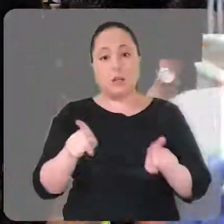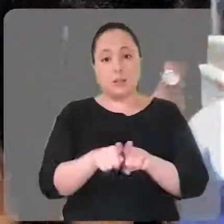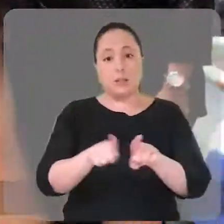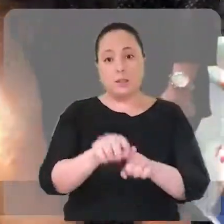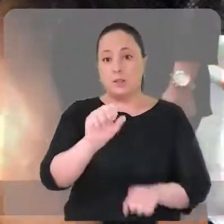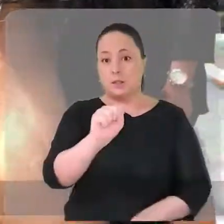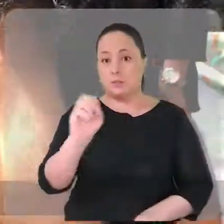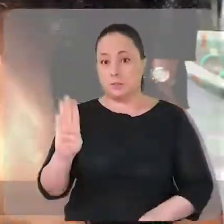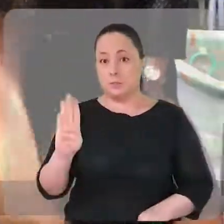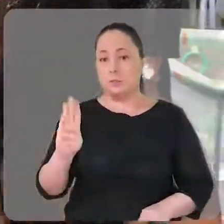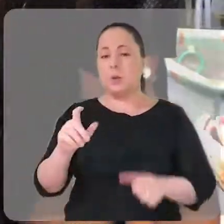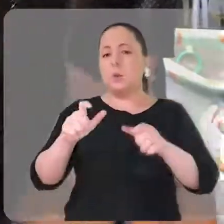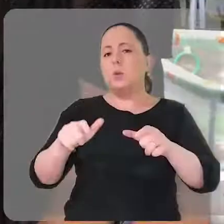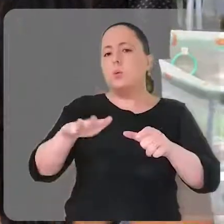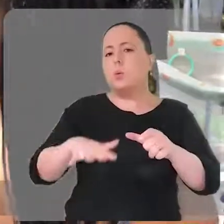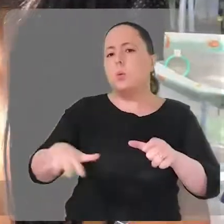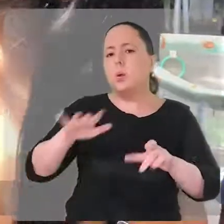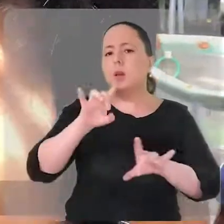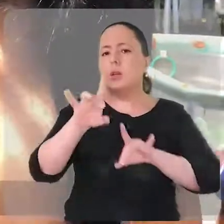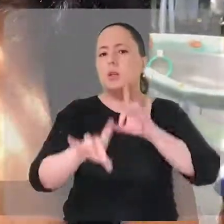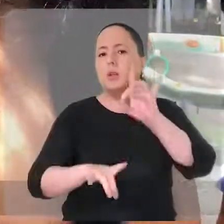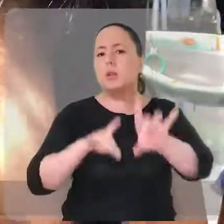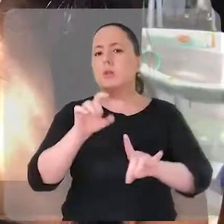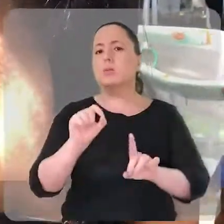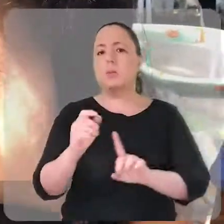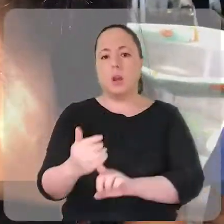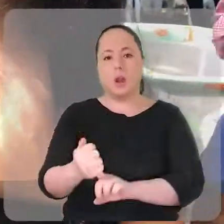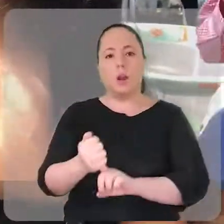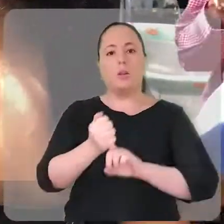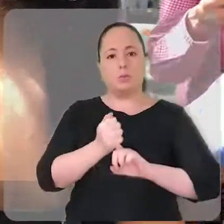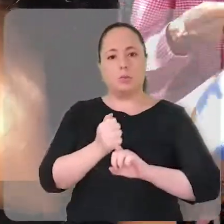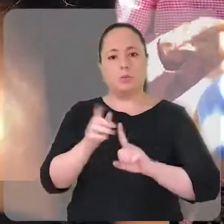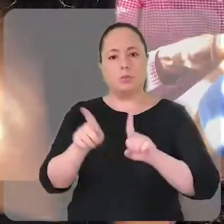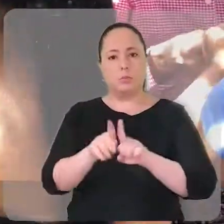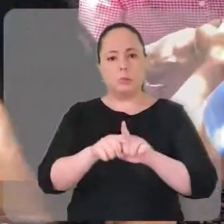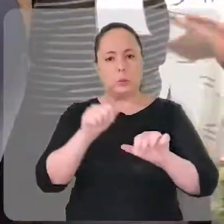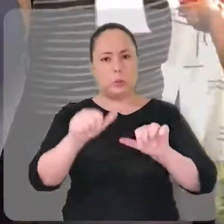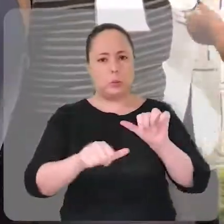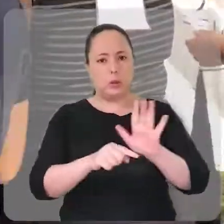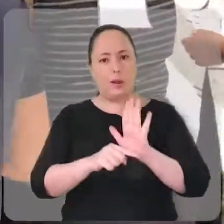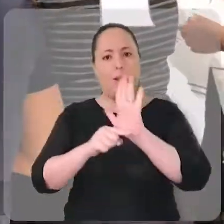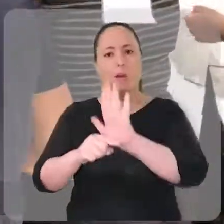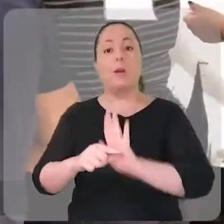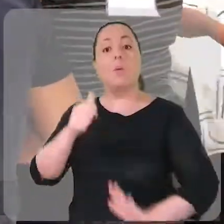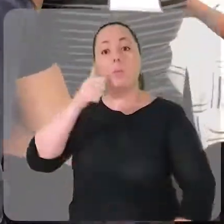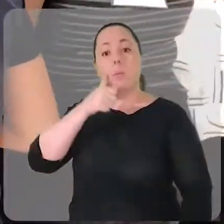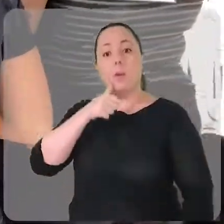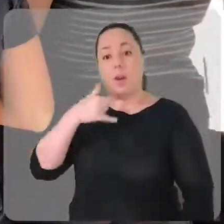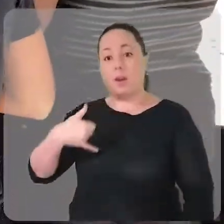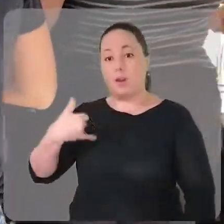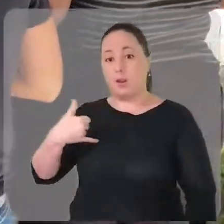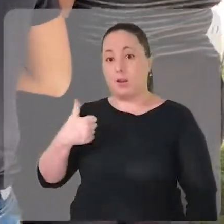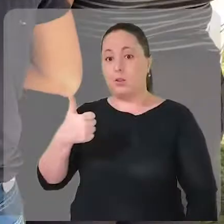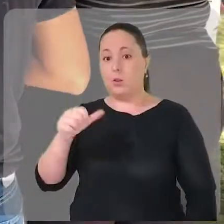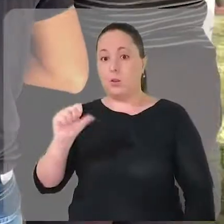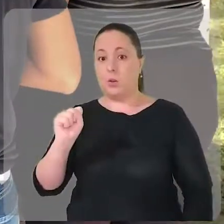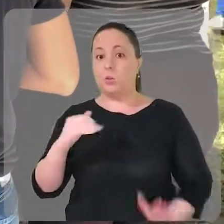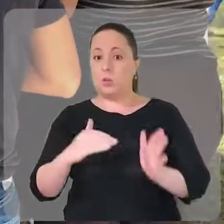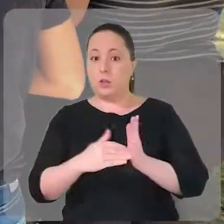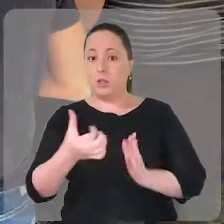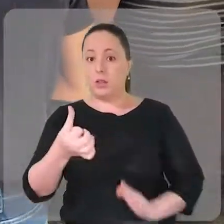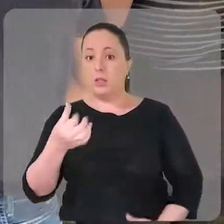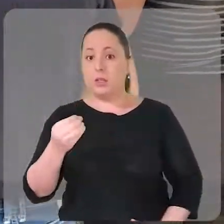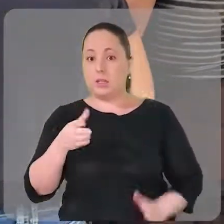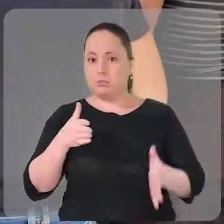também em São Sebastião. O espaço é especializado no acolhimento e reabilitação de mulheres com idades entre